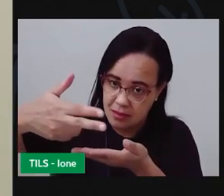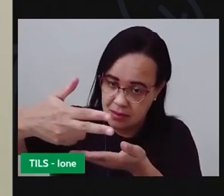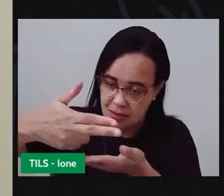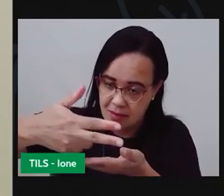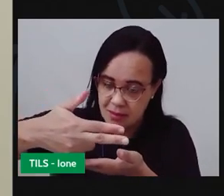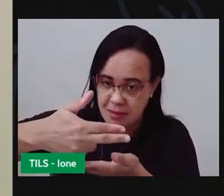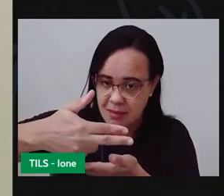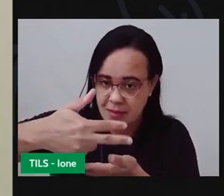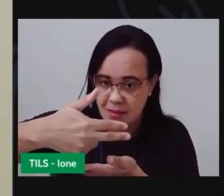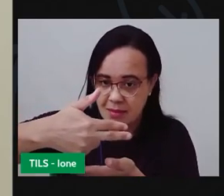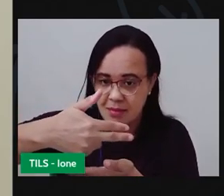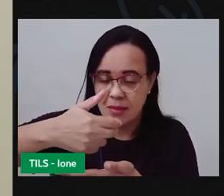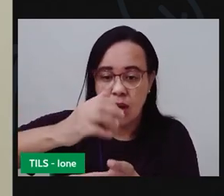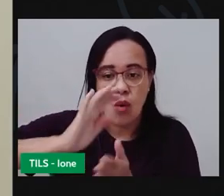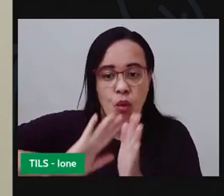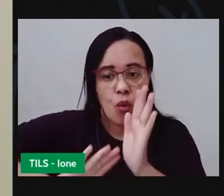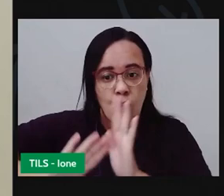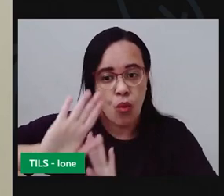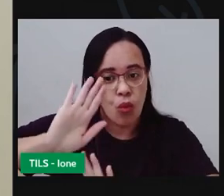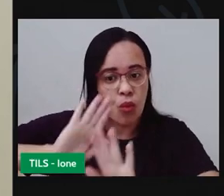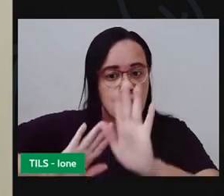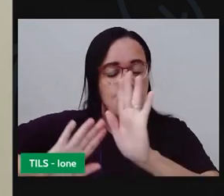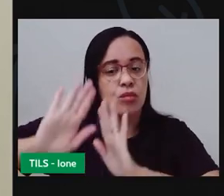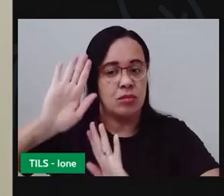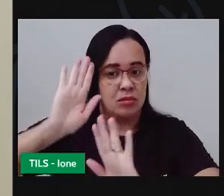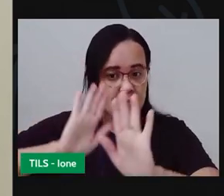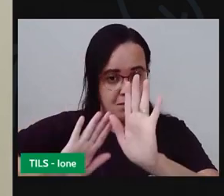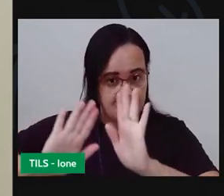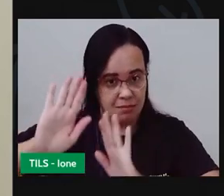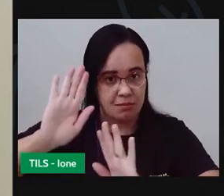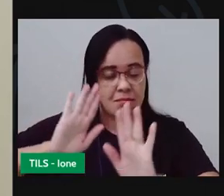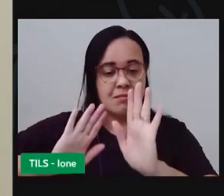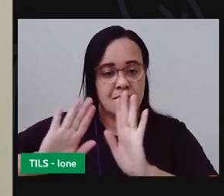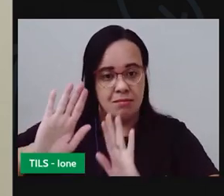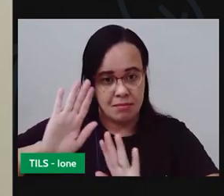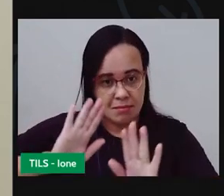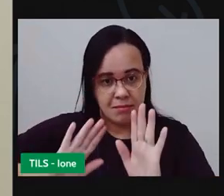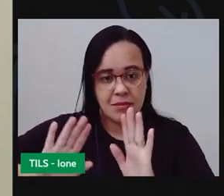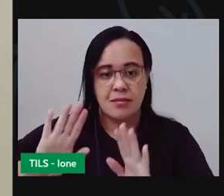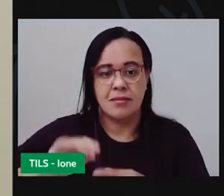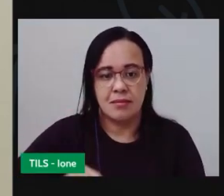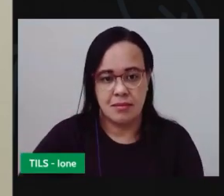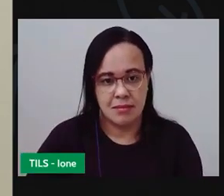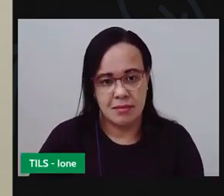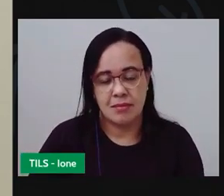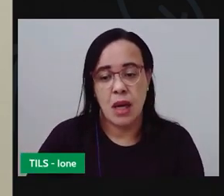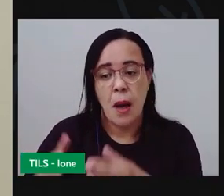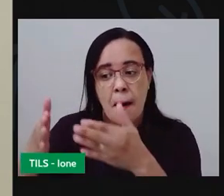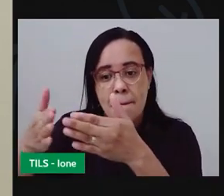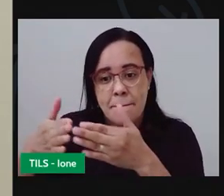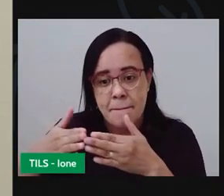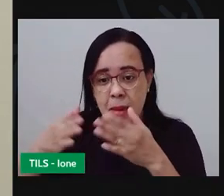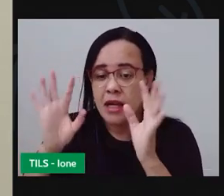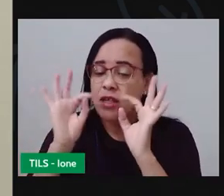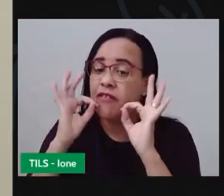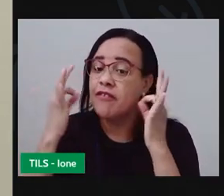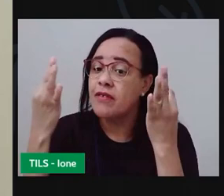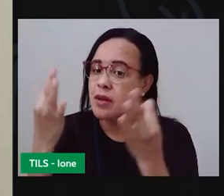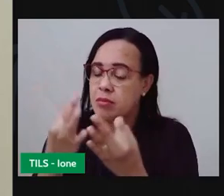com cuidado nessa hora você vai pedir ajuda para